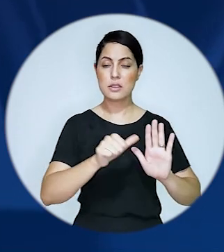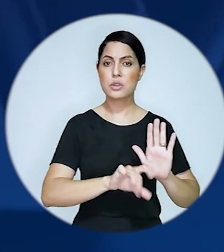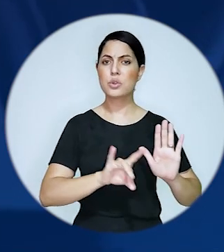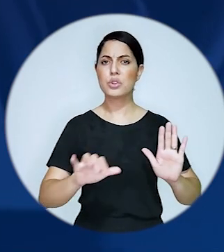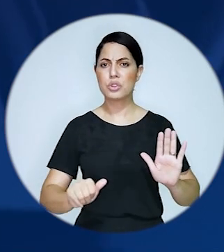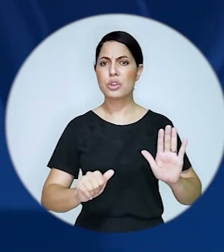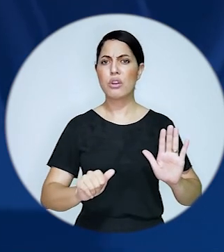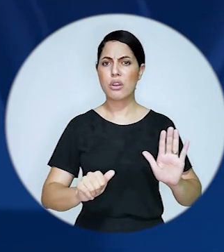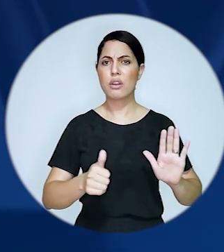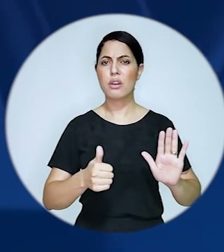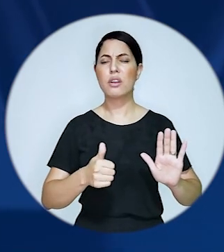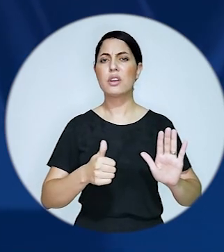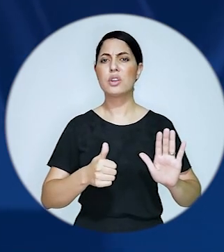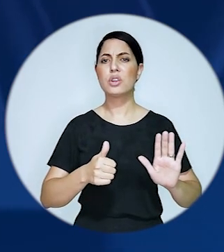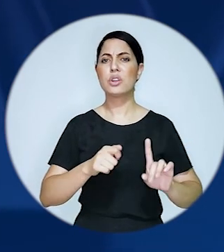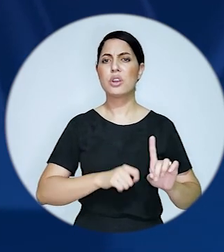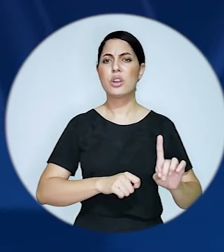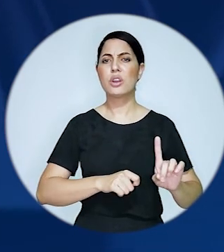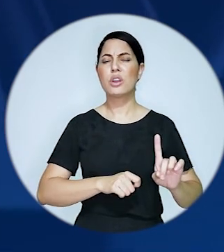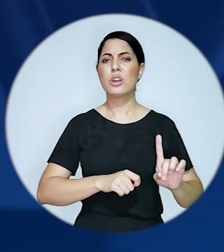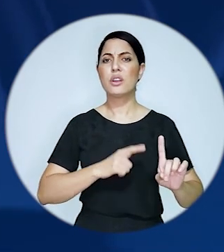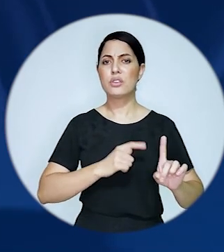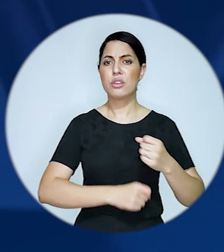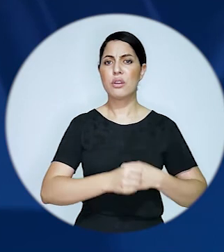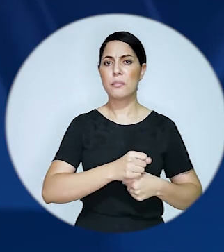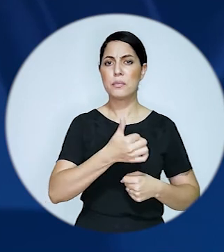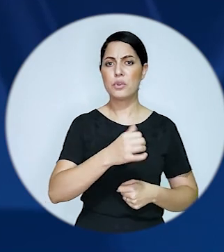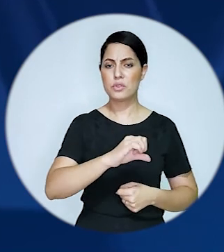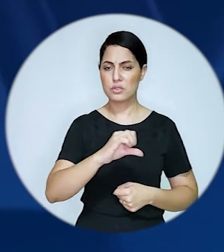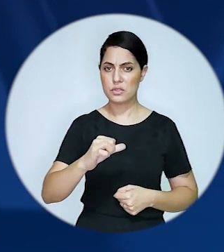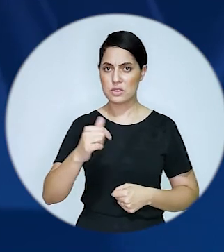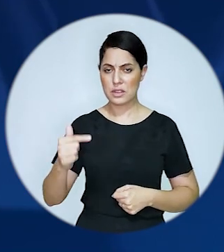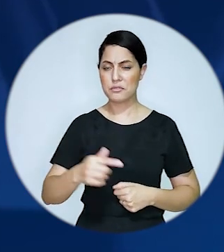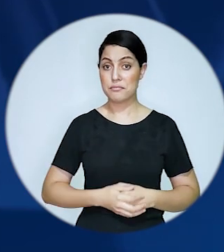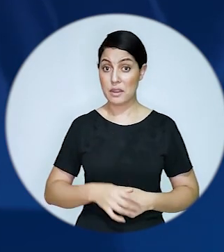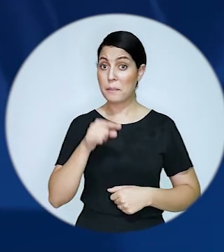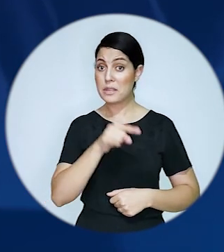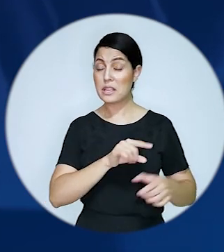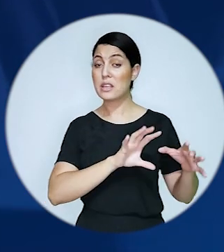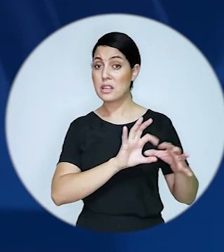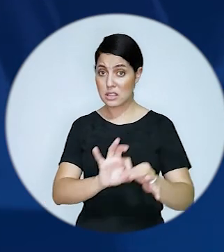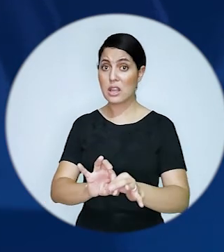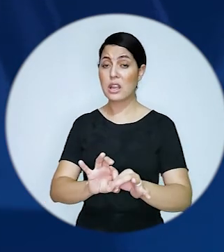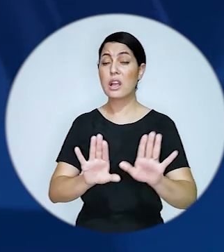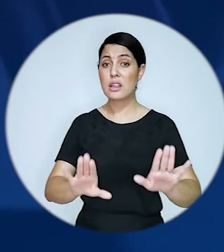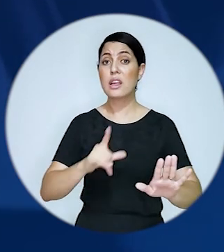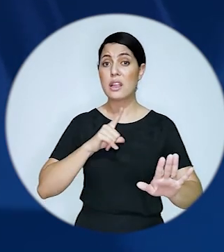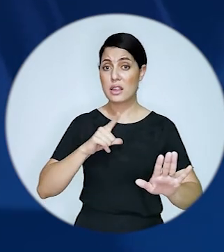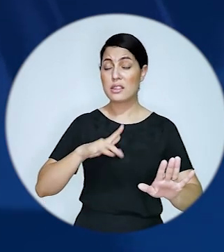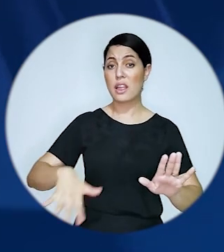setembro de 1997 a fim de garantir por meio de advogado a defesa qualificada nos recursos